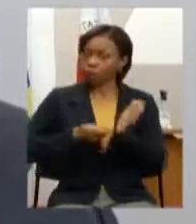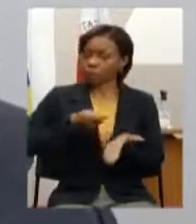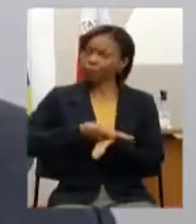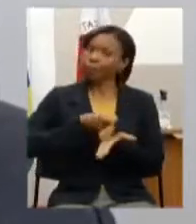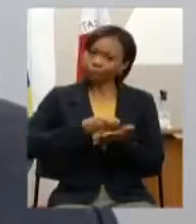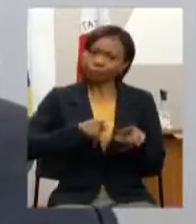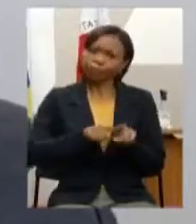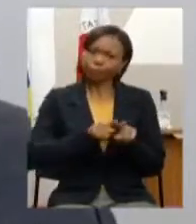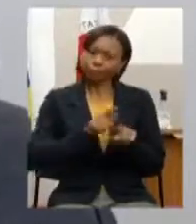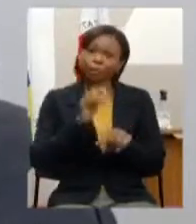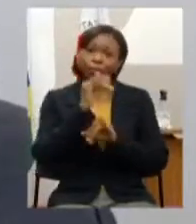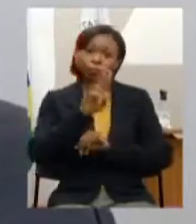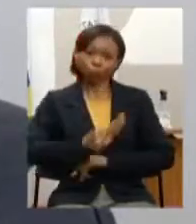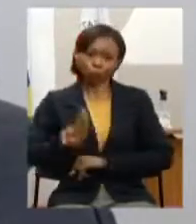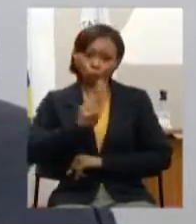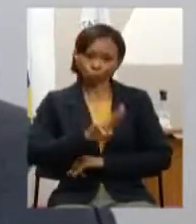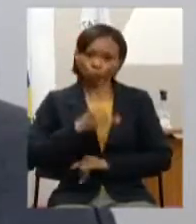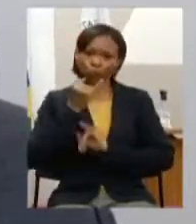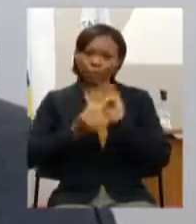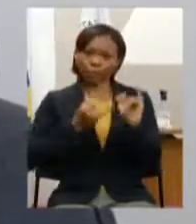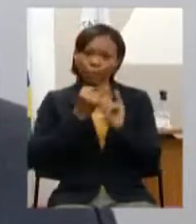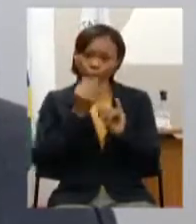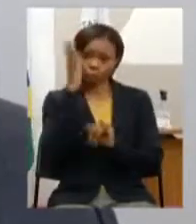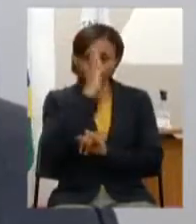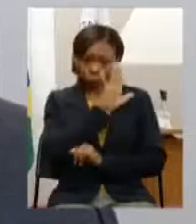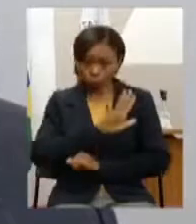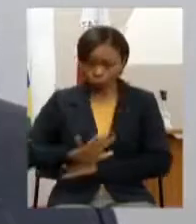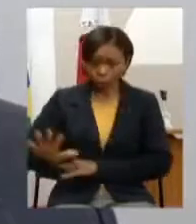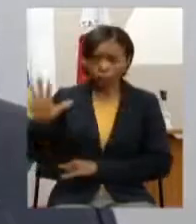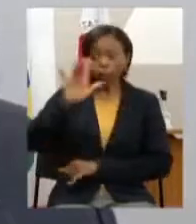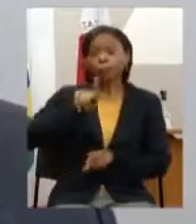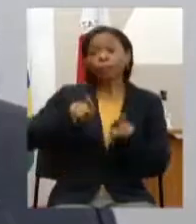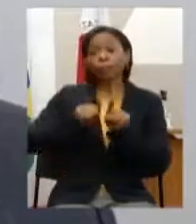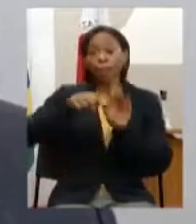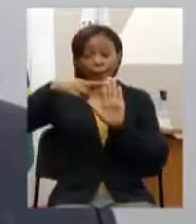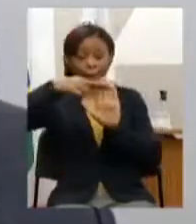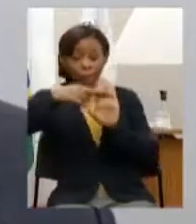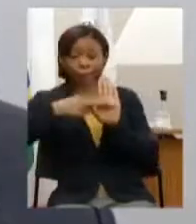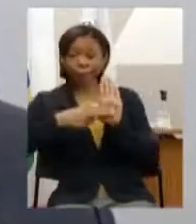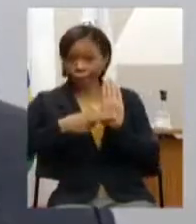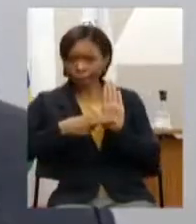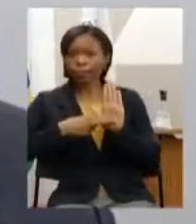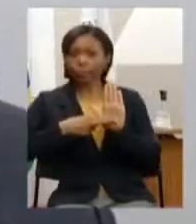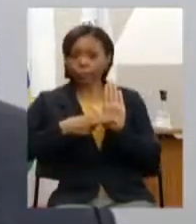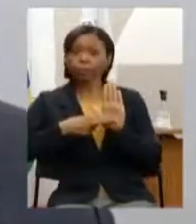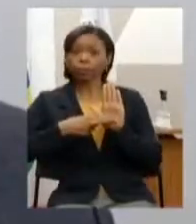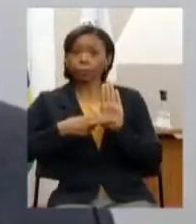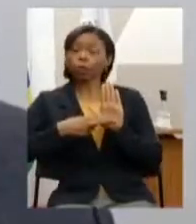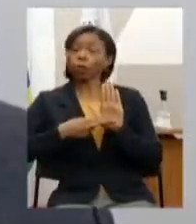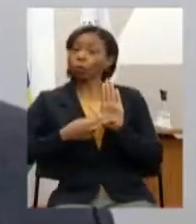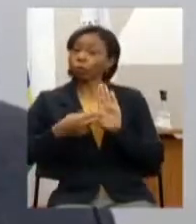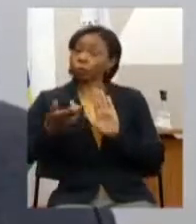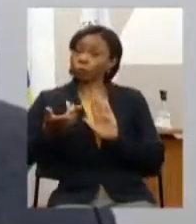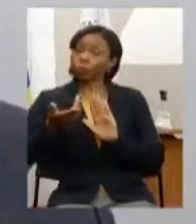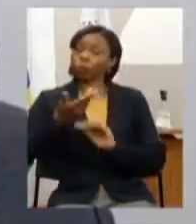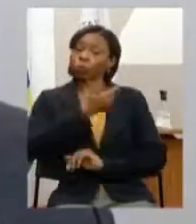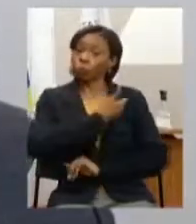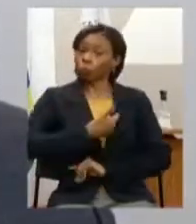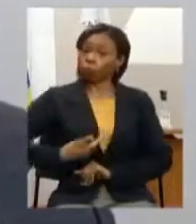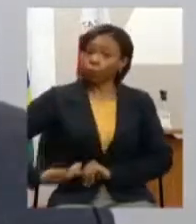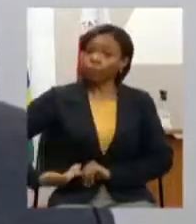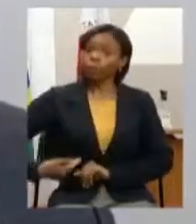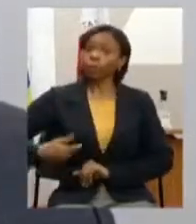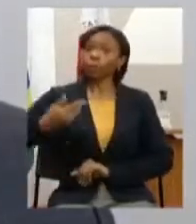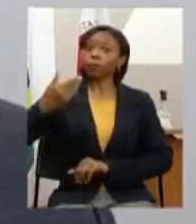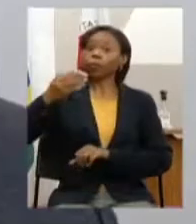em todo território nacional e estabelece também diretriz para a atuação da União Estados Distrito Federal